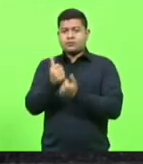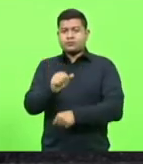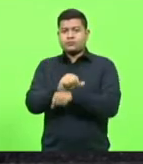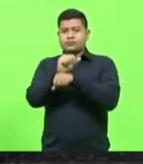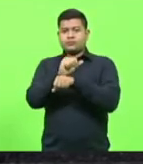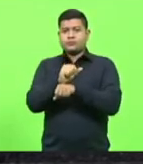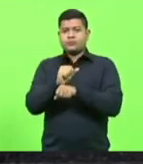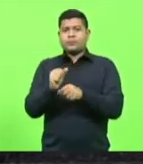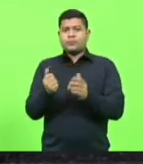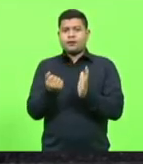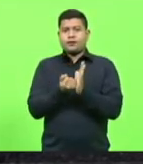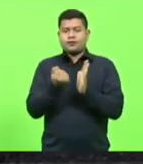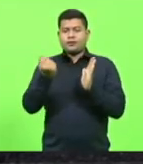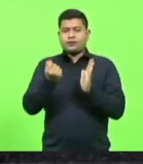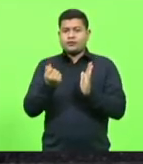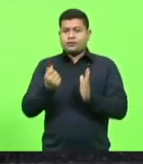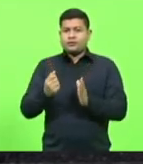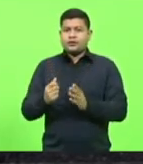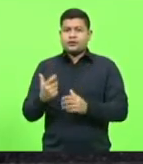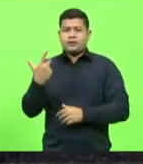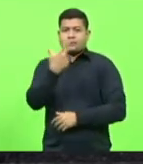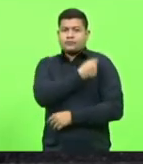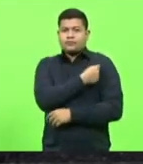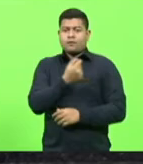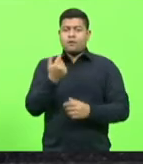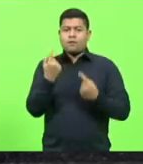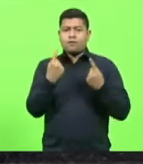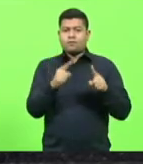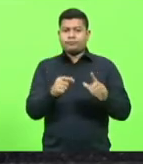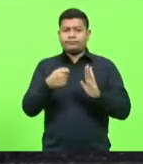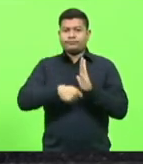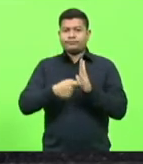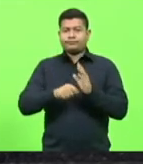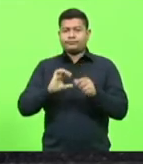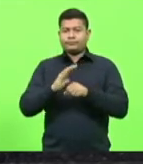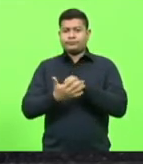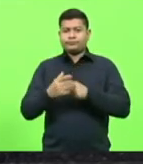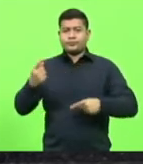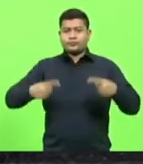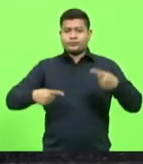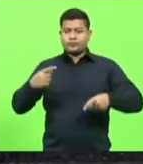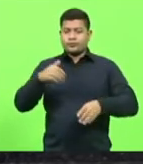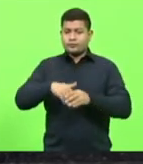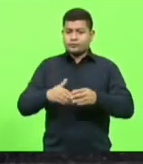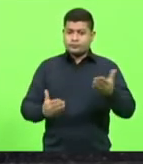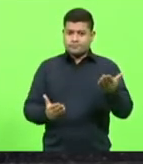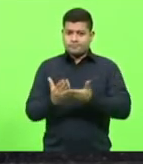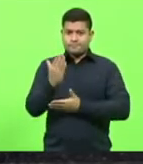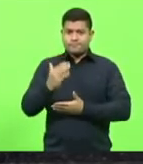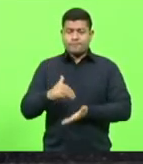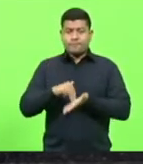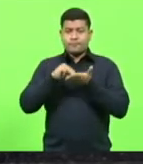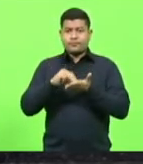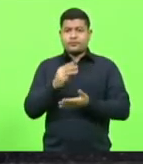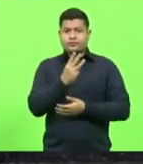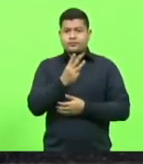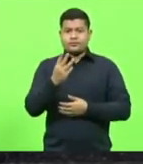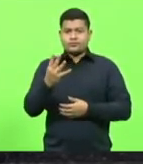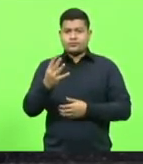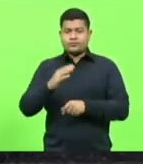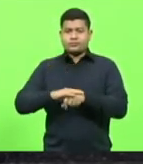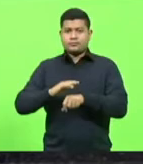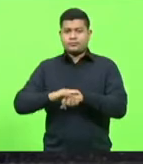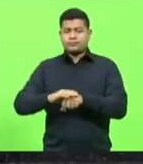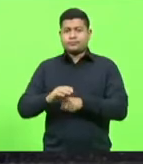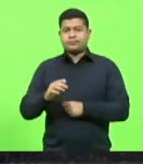Covid-19. Em discussão. Em votação. Aprovado. Moção número 334. Deputado